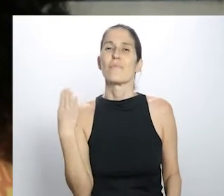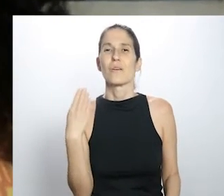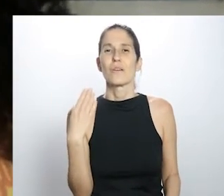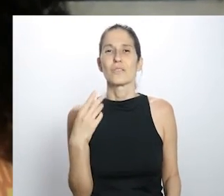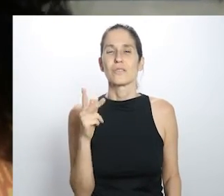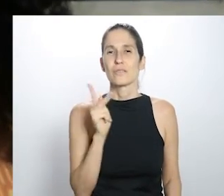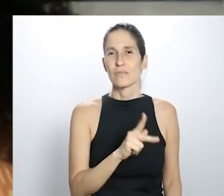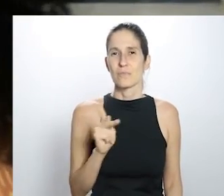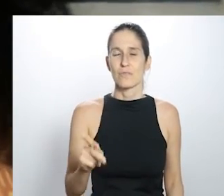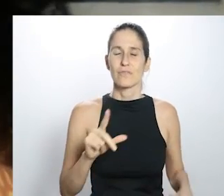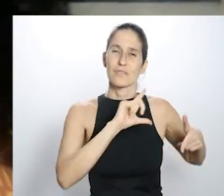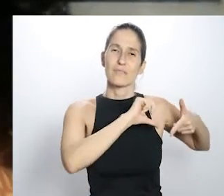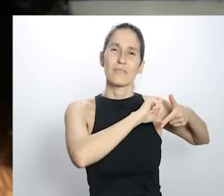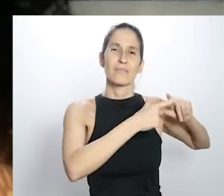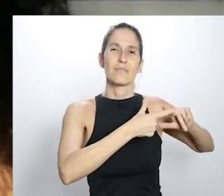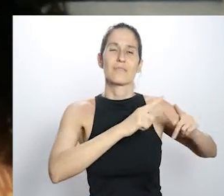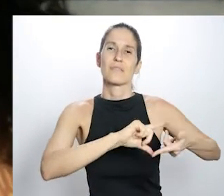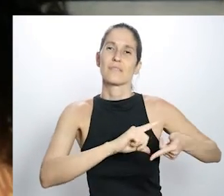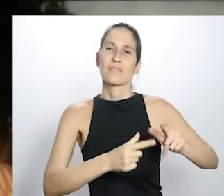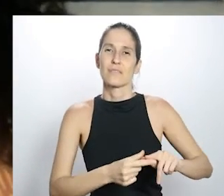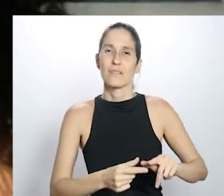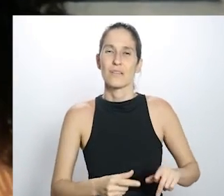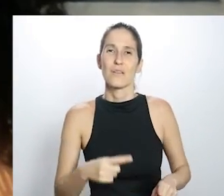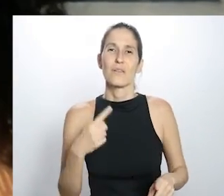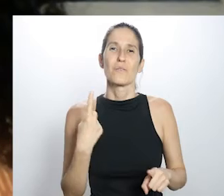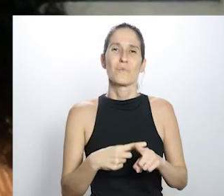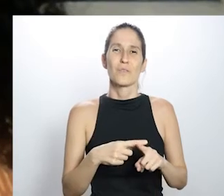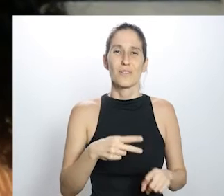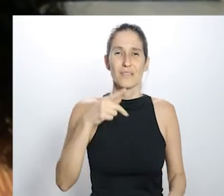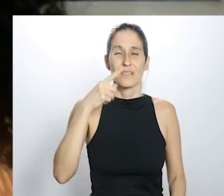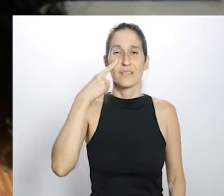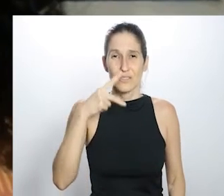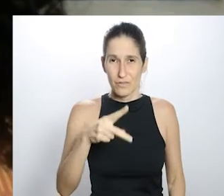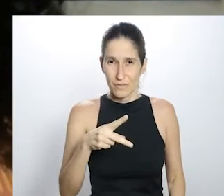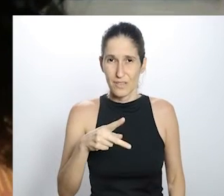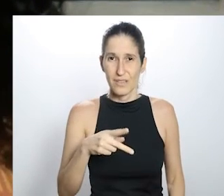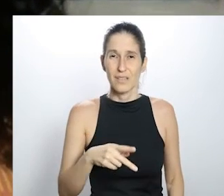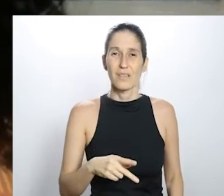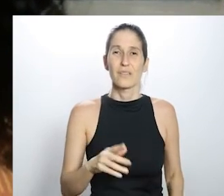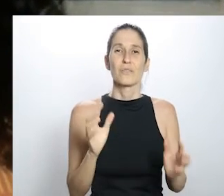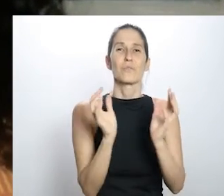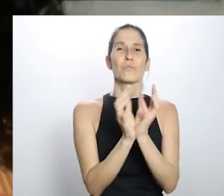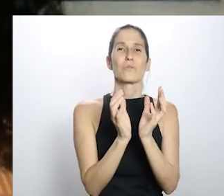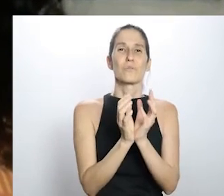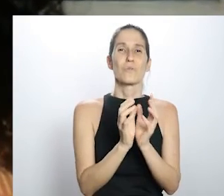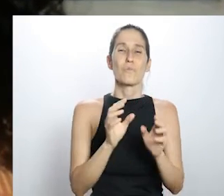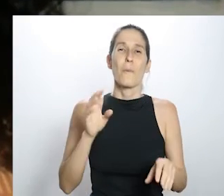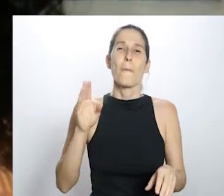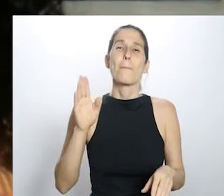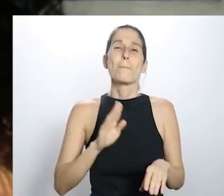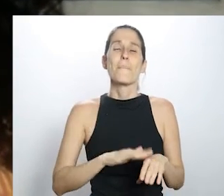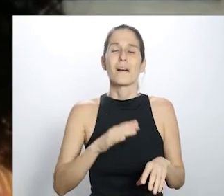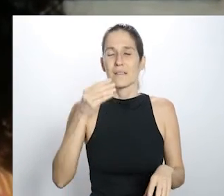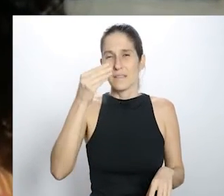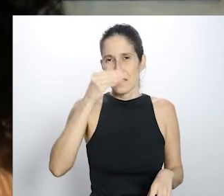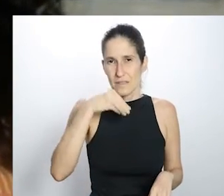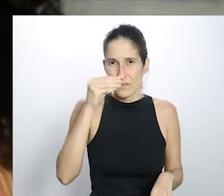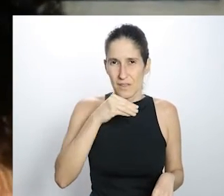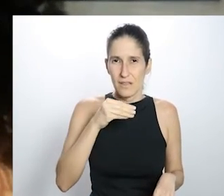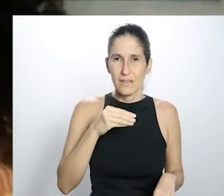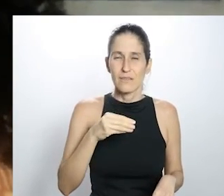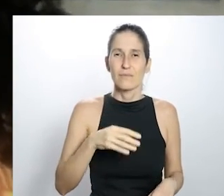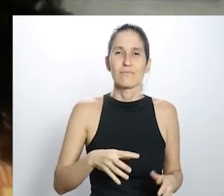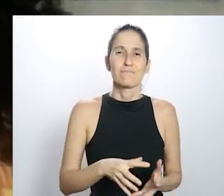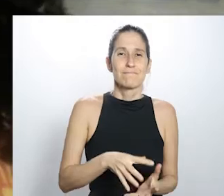a perda de perder nossos mestres, né? Quando a gente vê que o grupo de risco, o principal grupo de risco seriam os idosos, eu pensei, meu Deus,